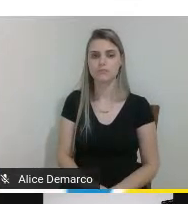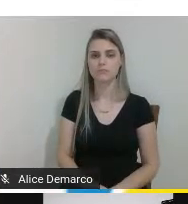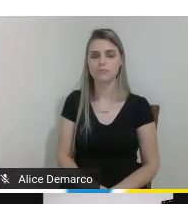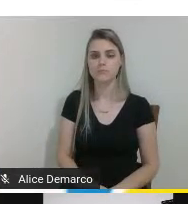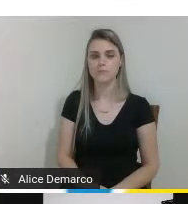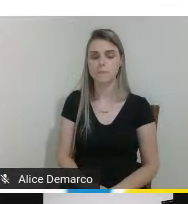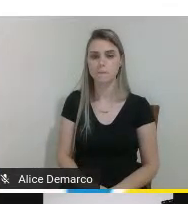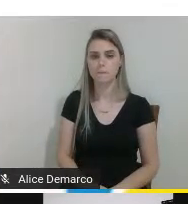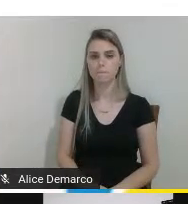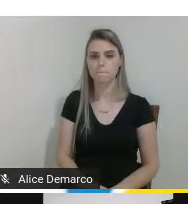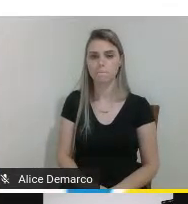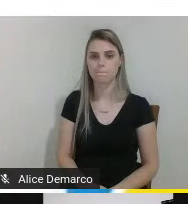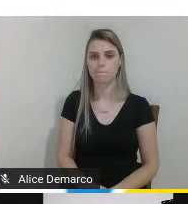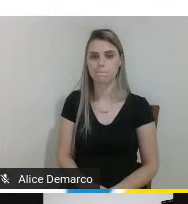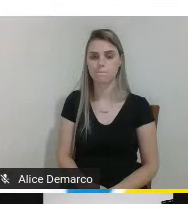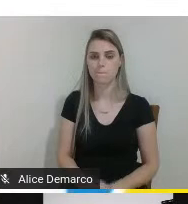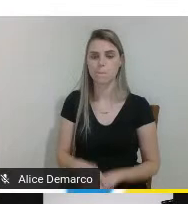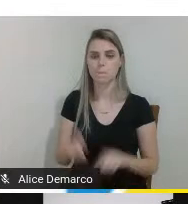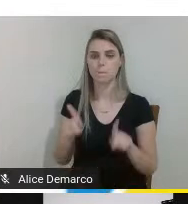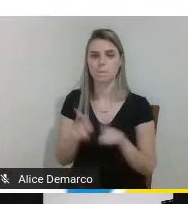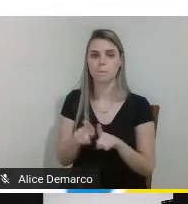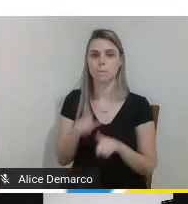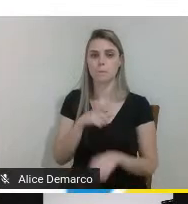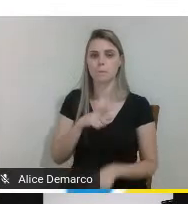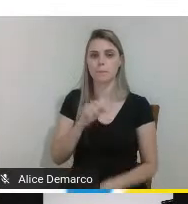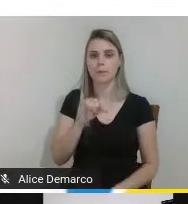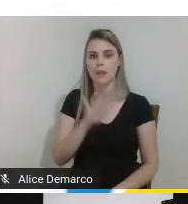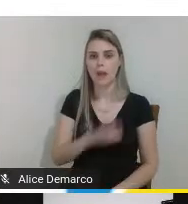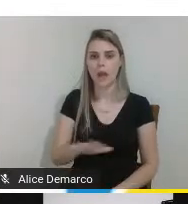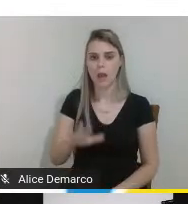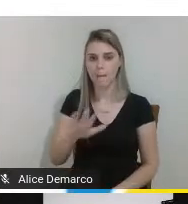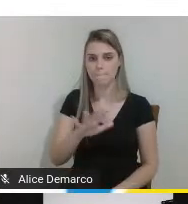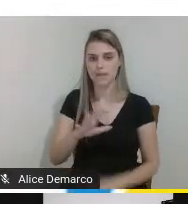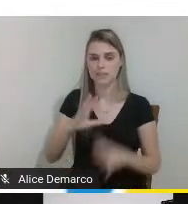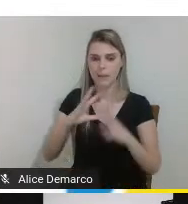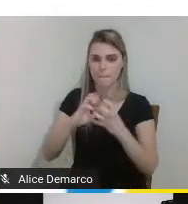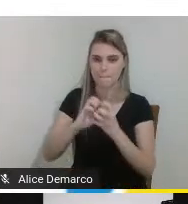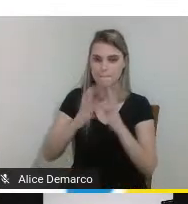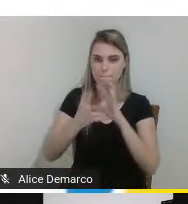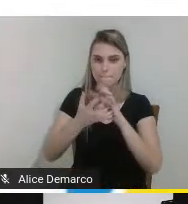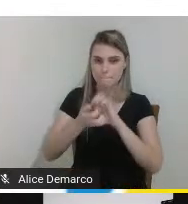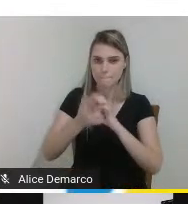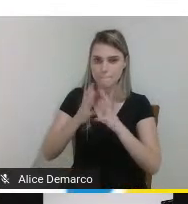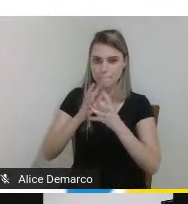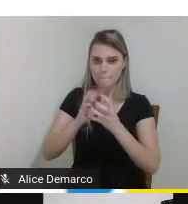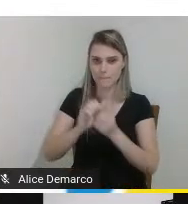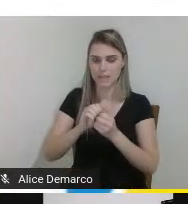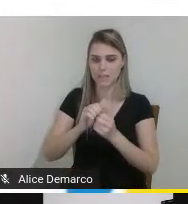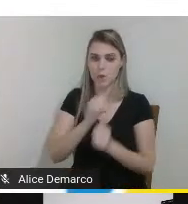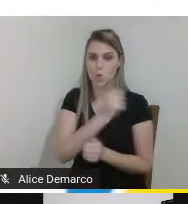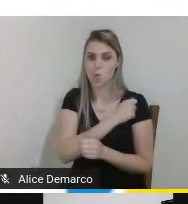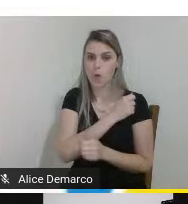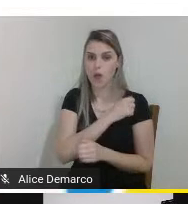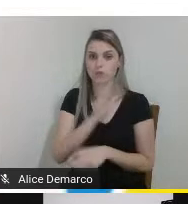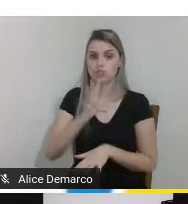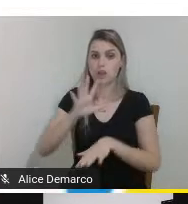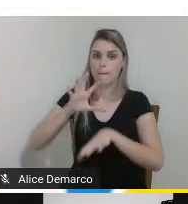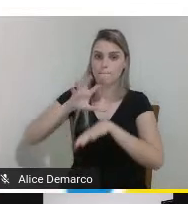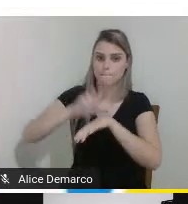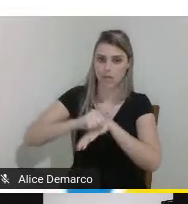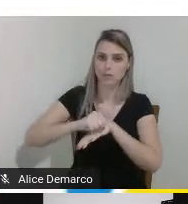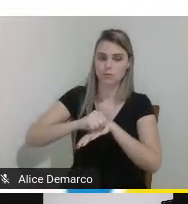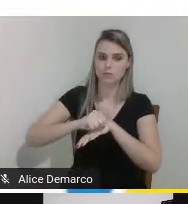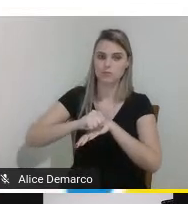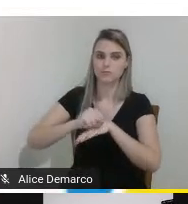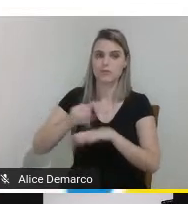aqui nós temos a imagem da massinha de modelar já com a pegada do aluno e também uma imagem do